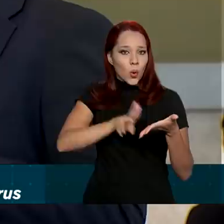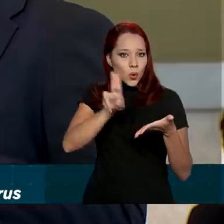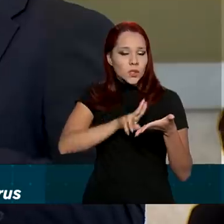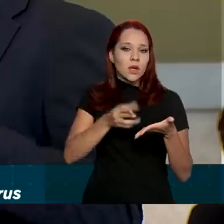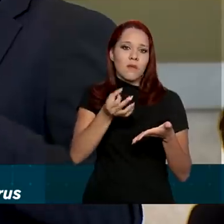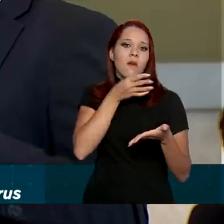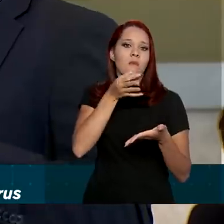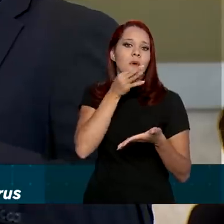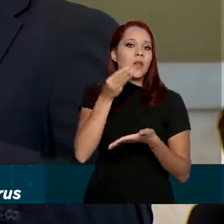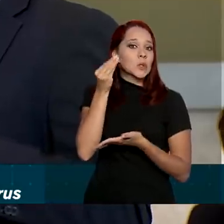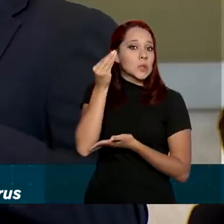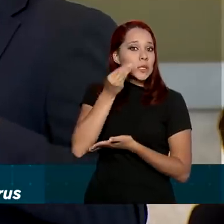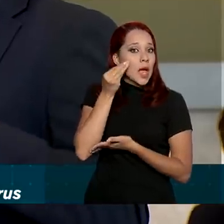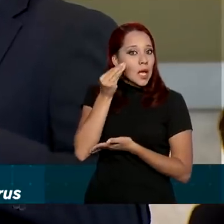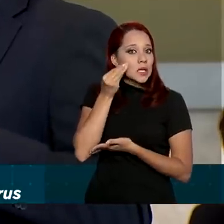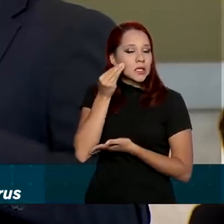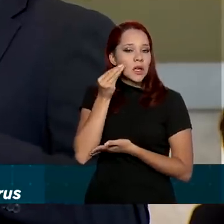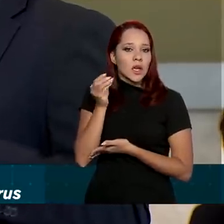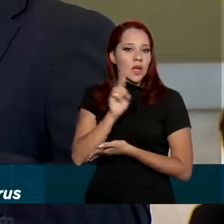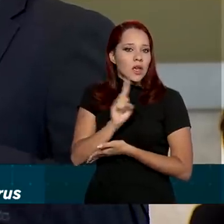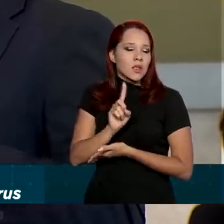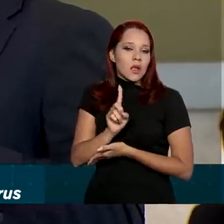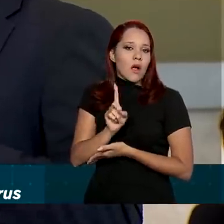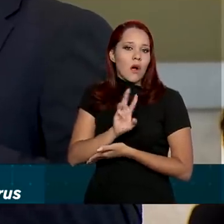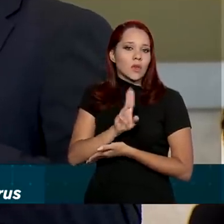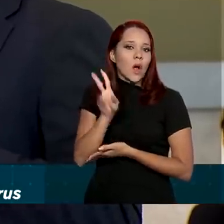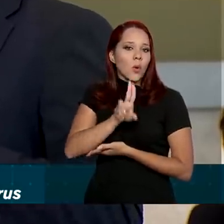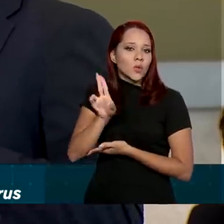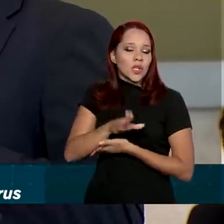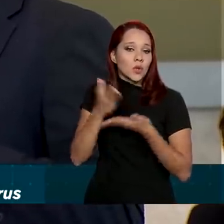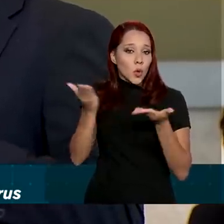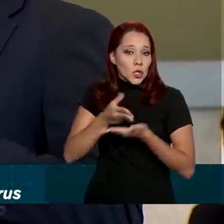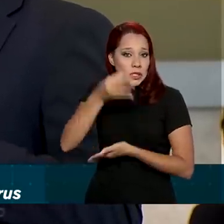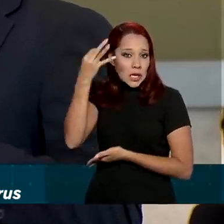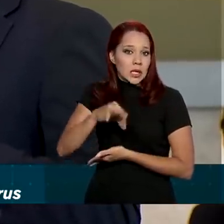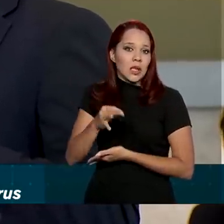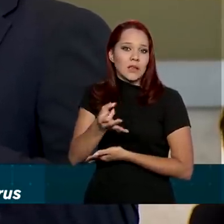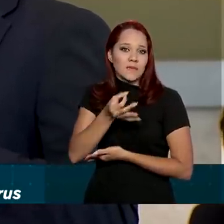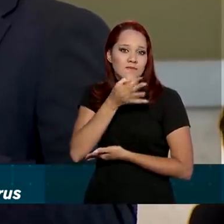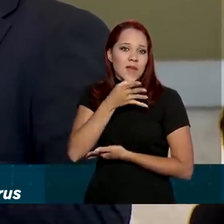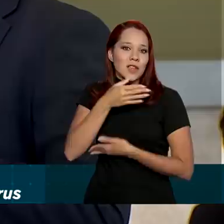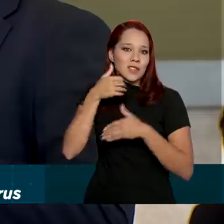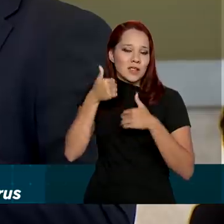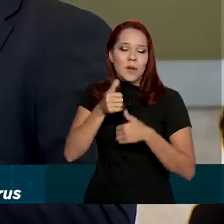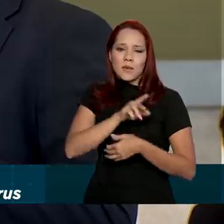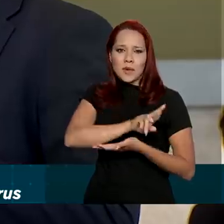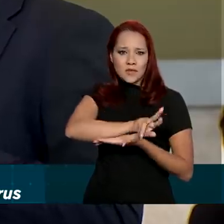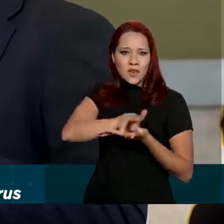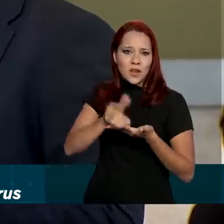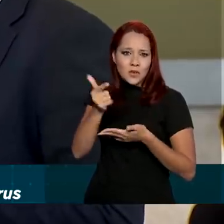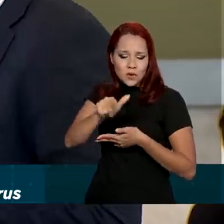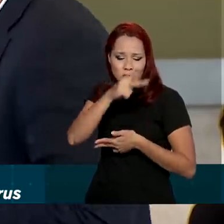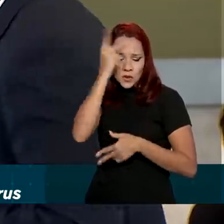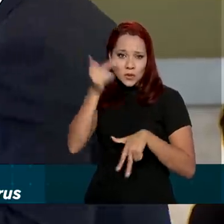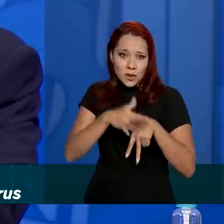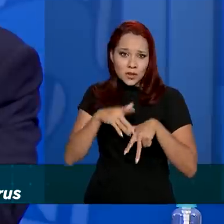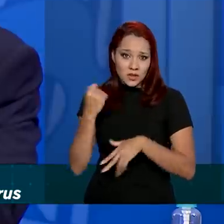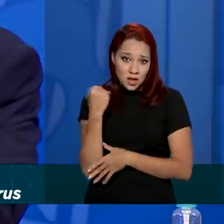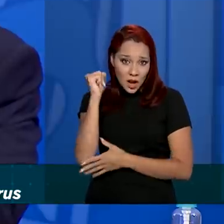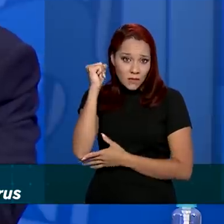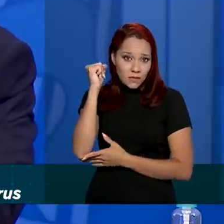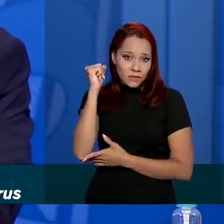experimental e não o composto de medicamentos que hoje está funcionando para boa parte dos pacientes graves? Obrigado.